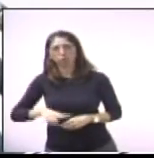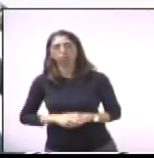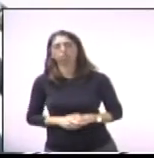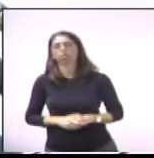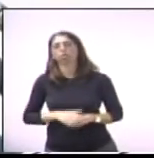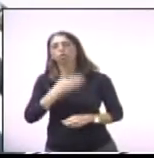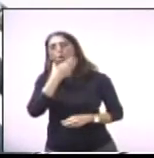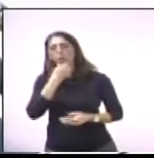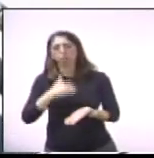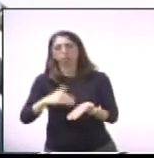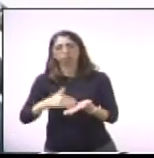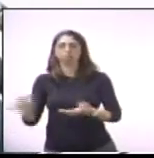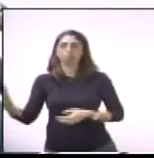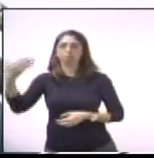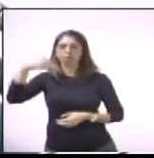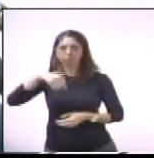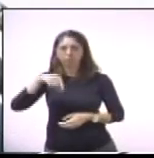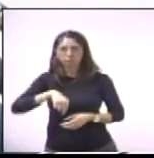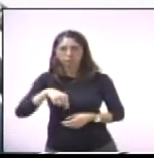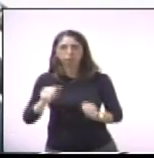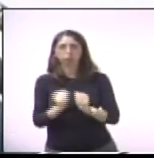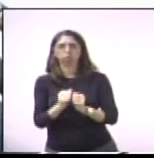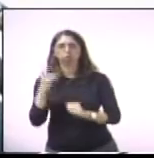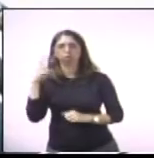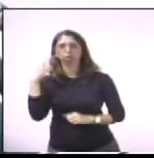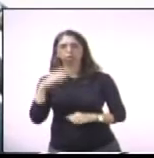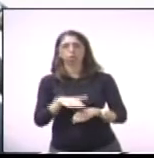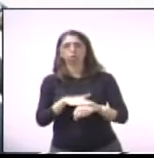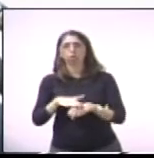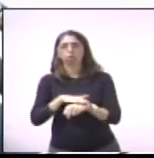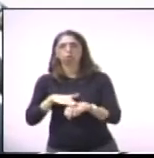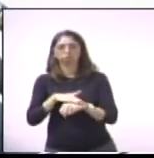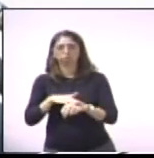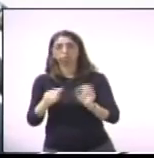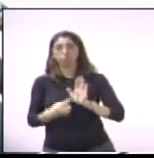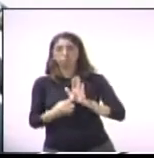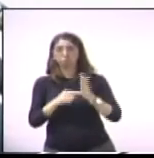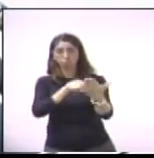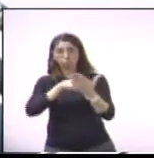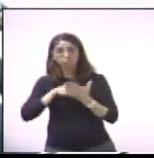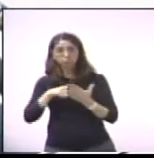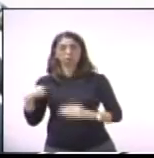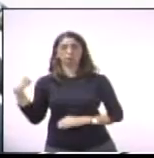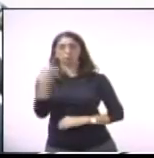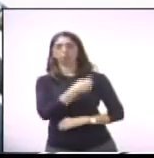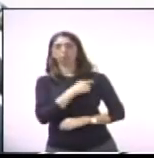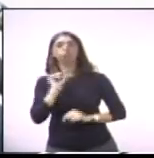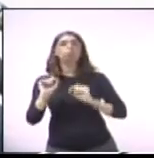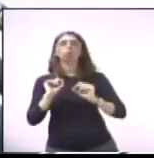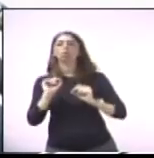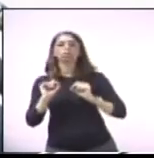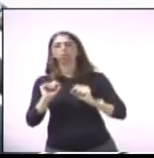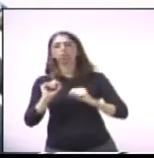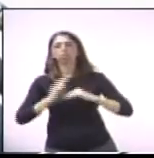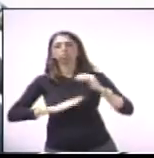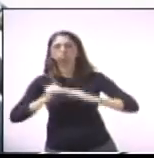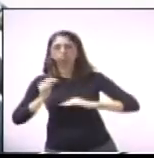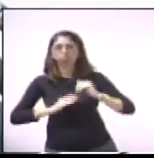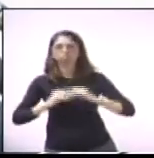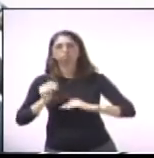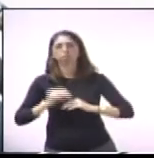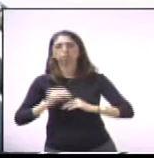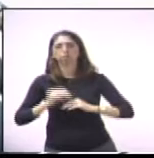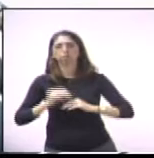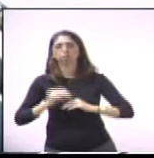os vereadores, e mostrará para a população aqui as iniciativas para resolver essa problemática hoje